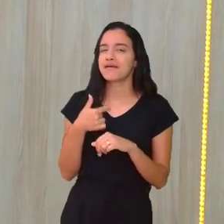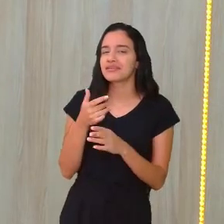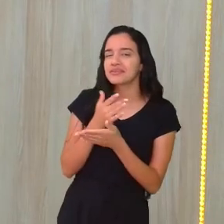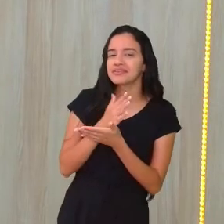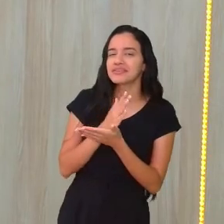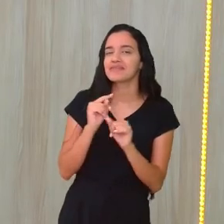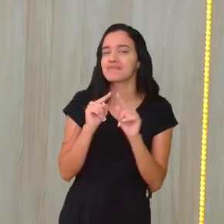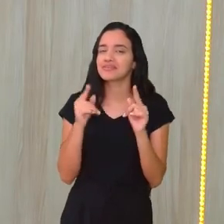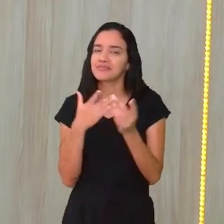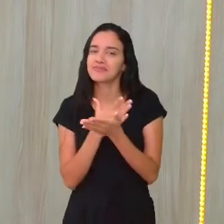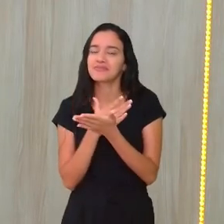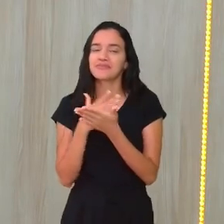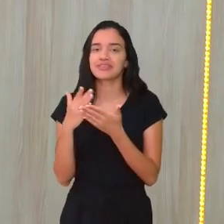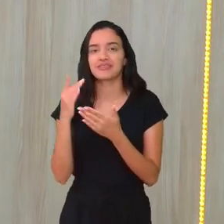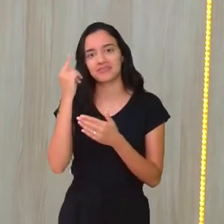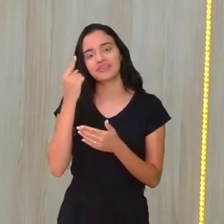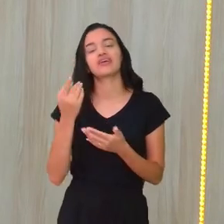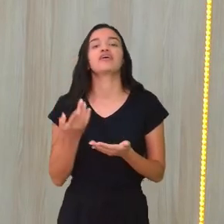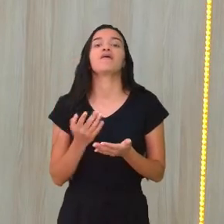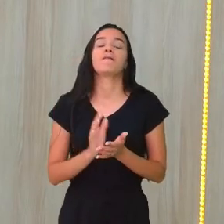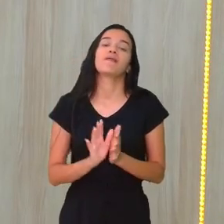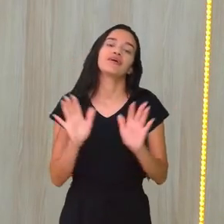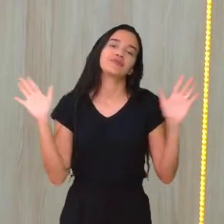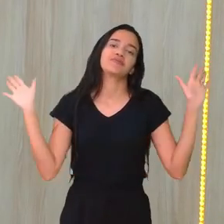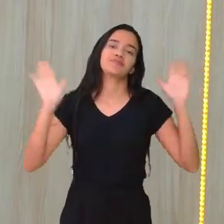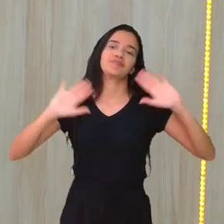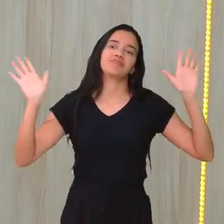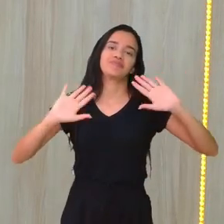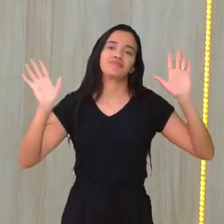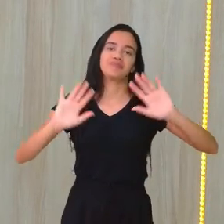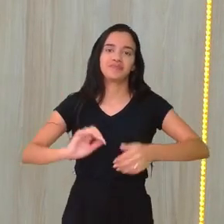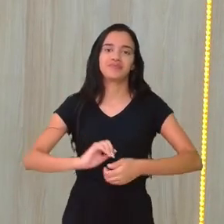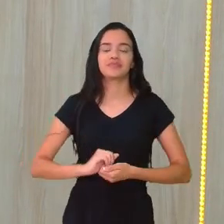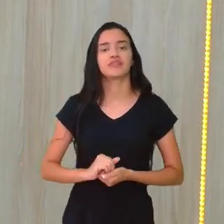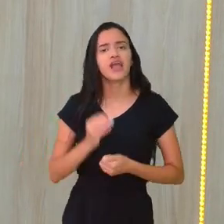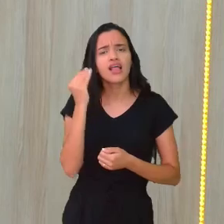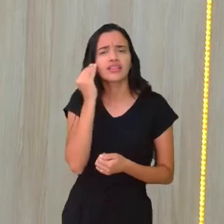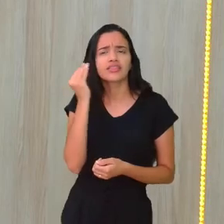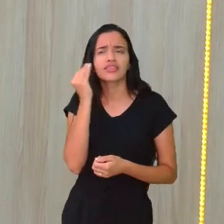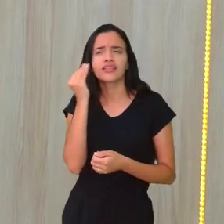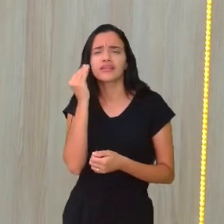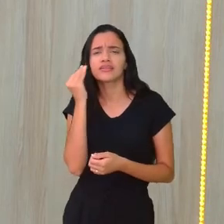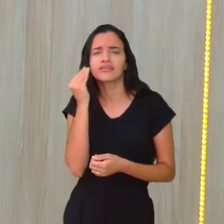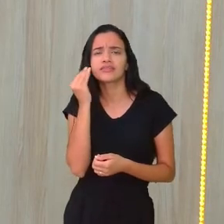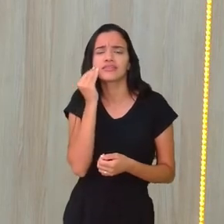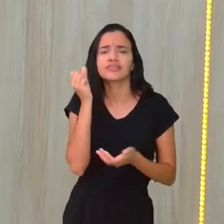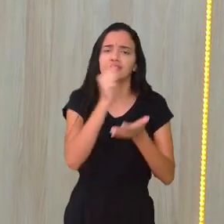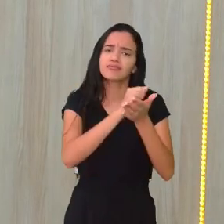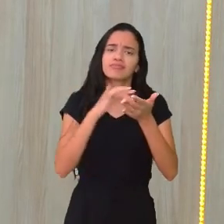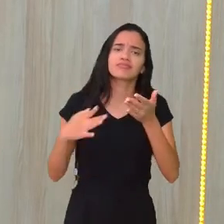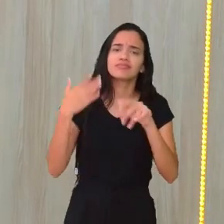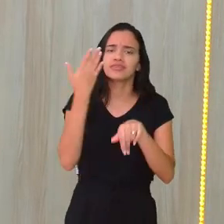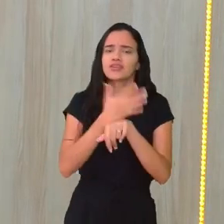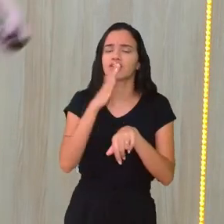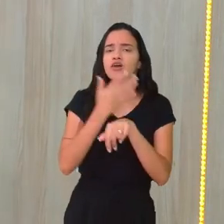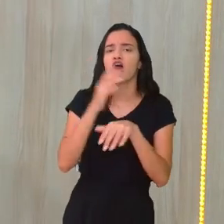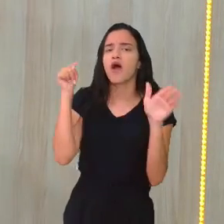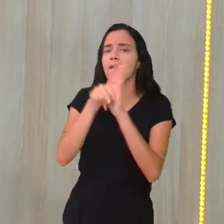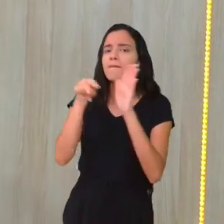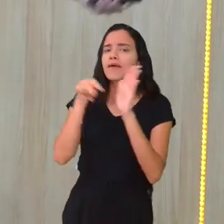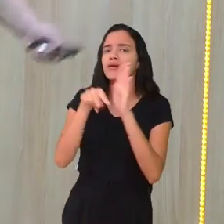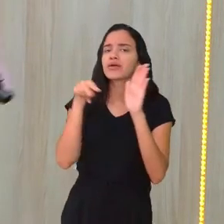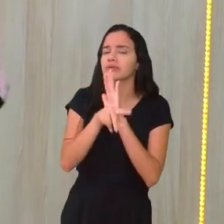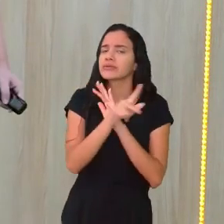começar, vou pensar. Gente, até a próxima aula, tenta essas atividades, pergunta teu professor,